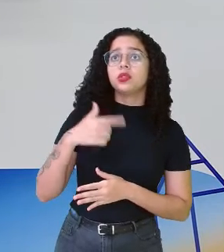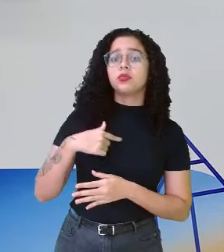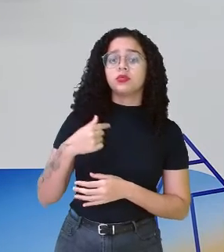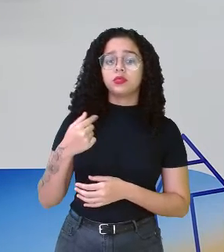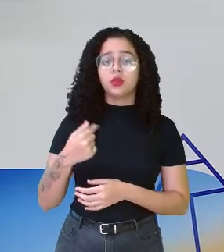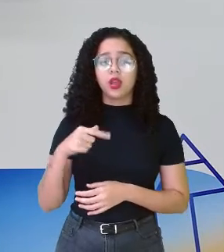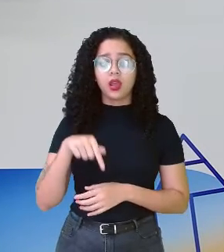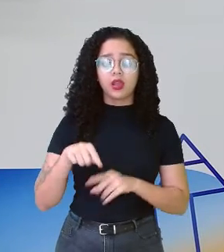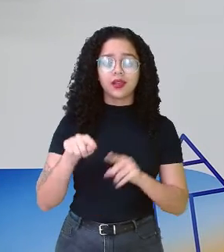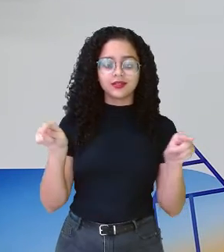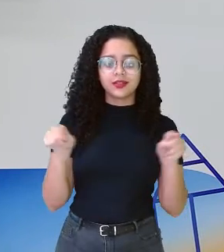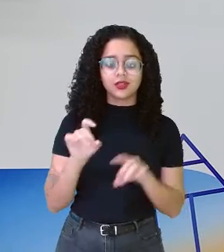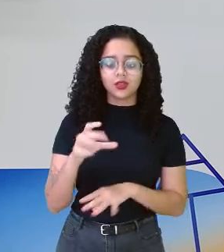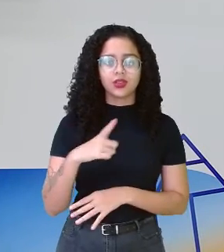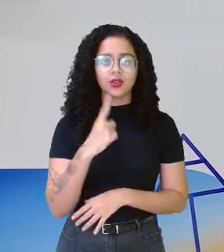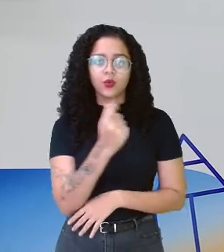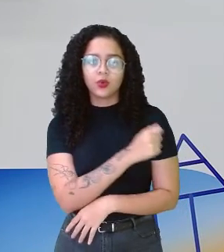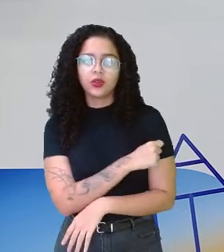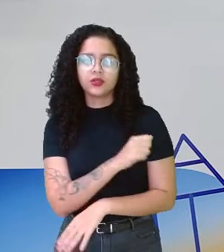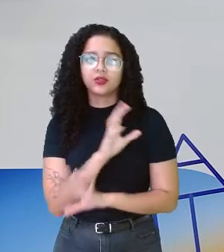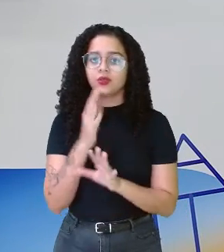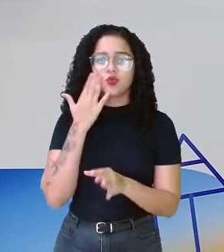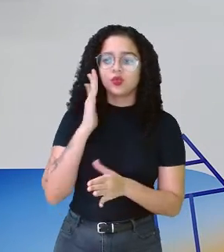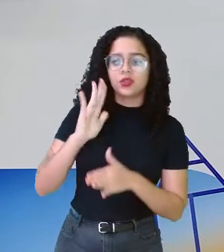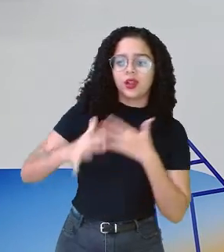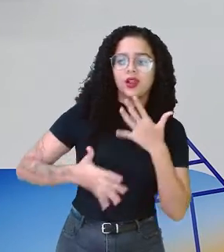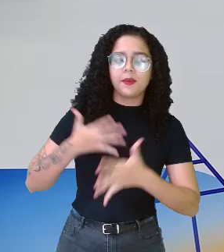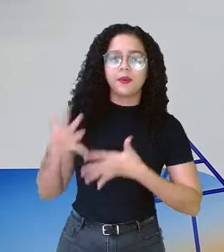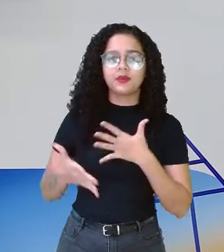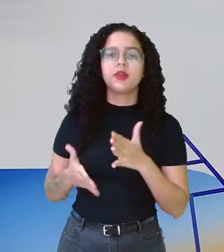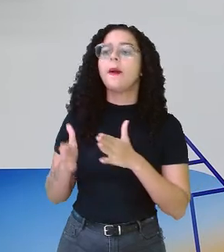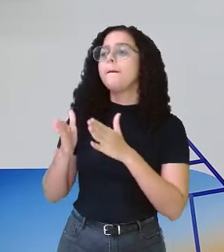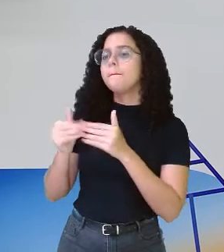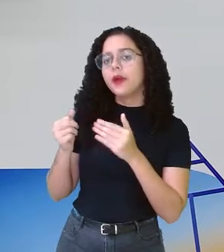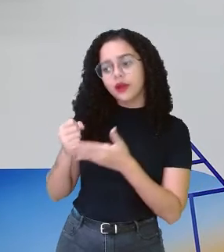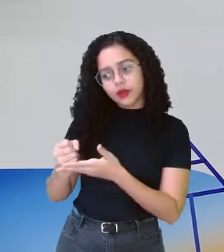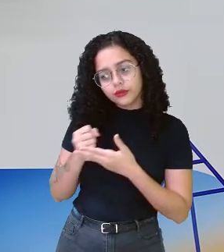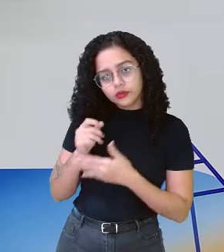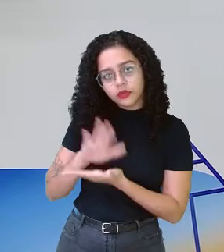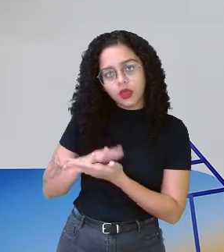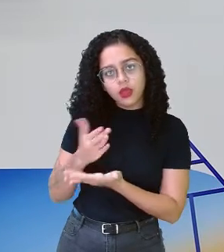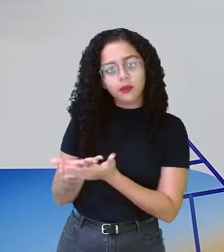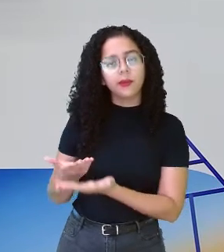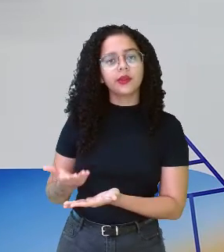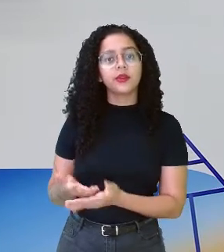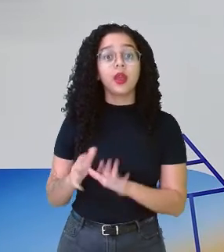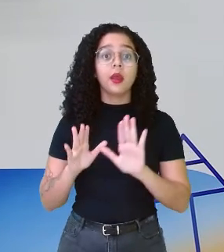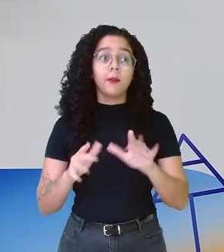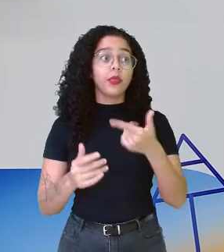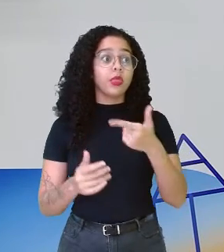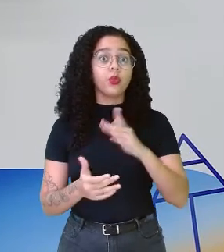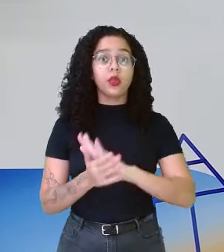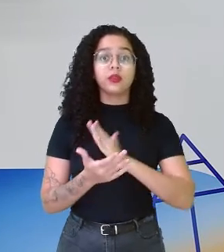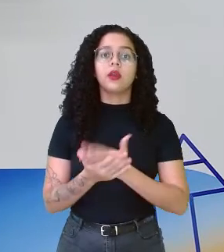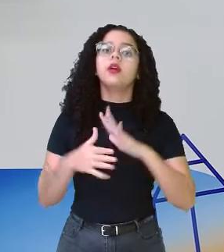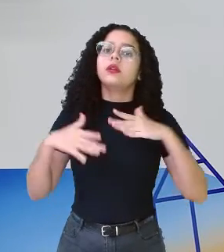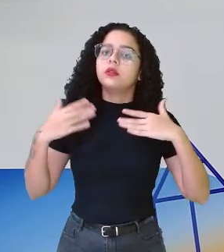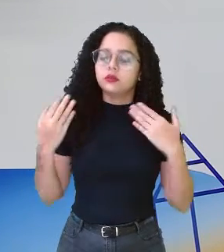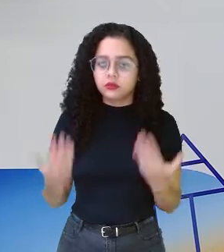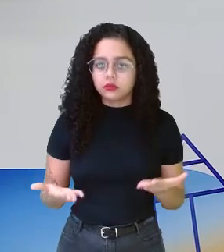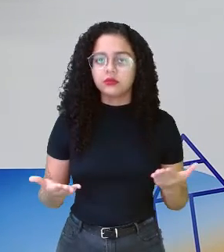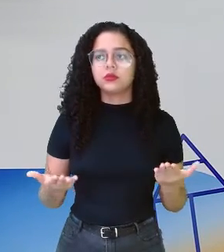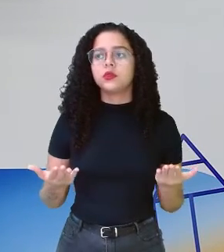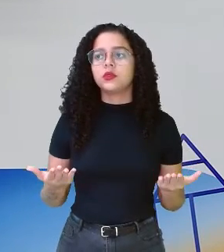sala, só tenho um estudante, não sei libras. Peça ajuda ao intérprete. Mas não tem intérprete. Então,